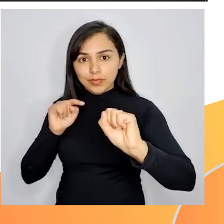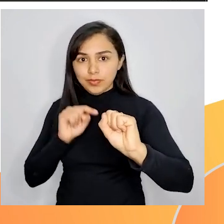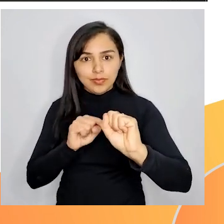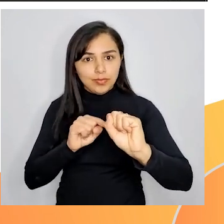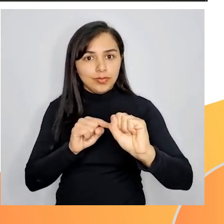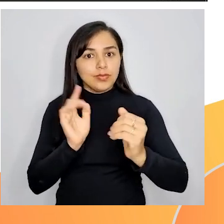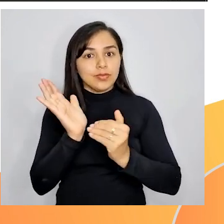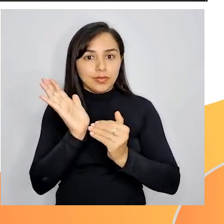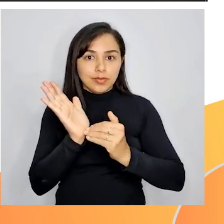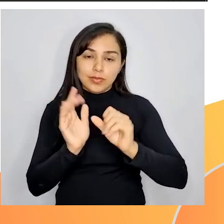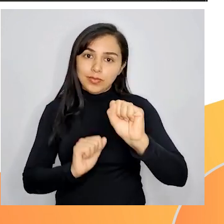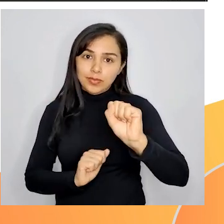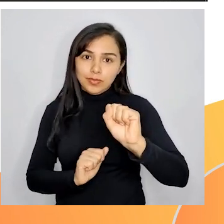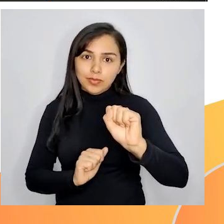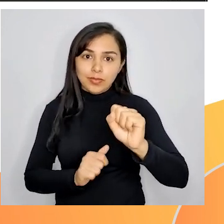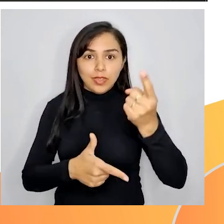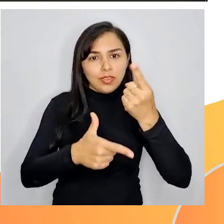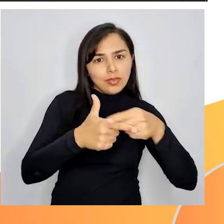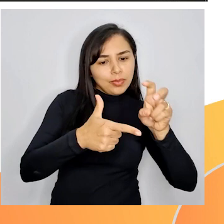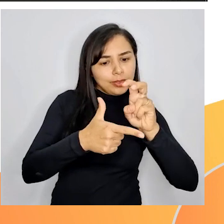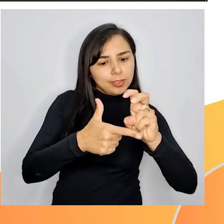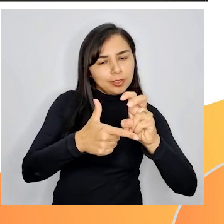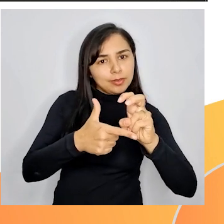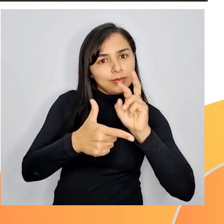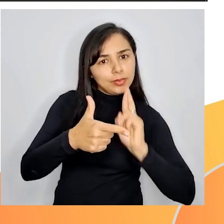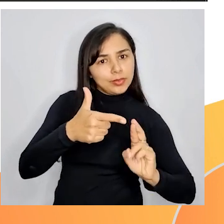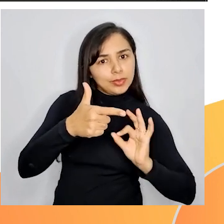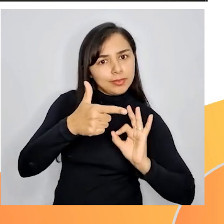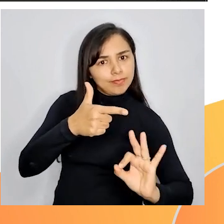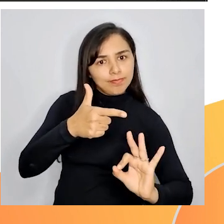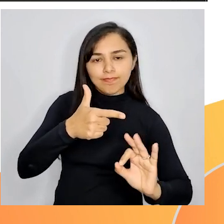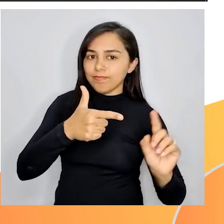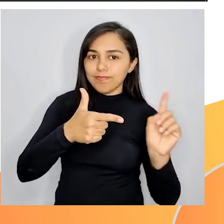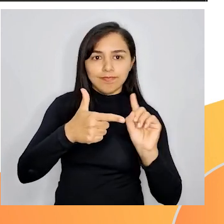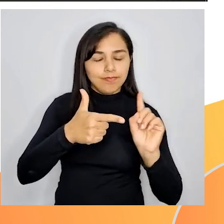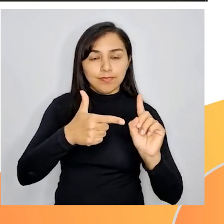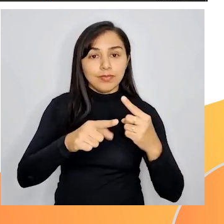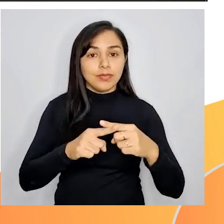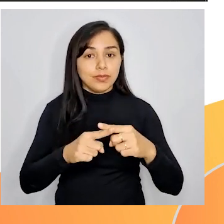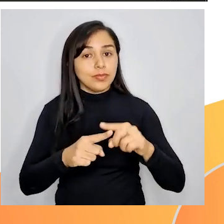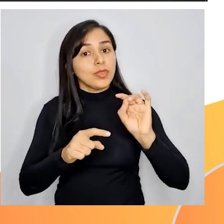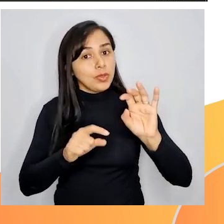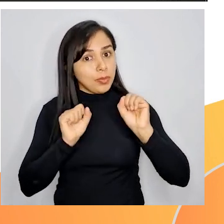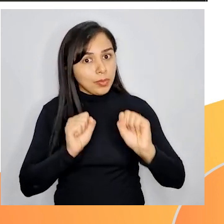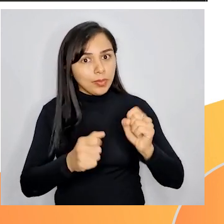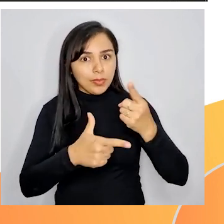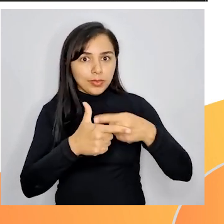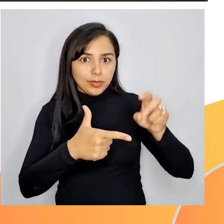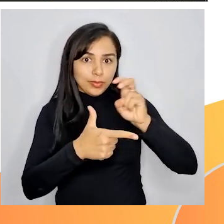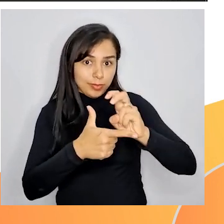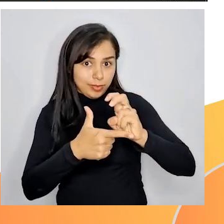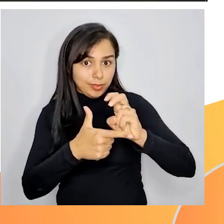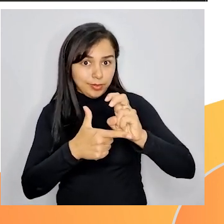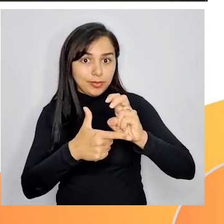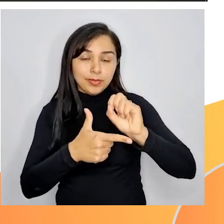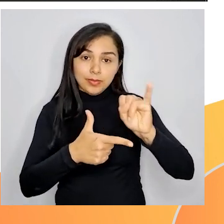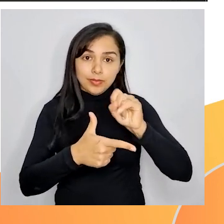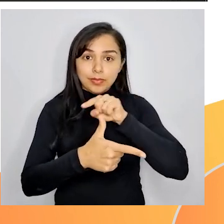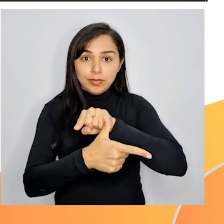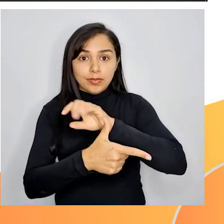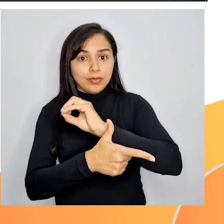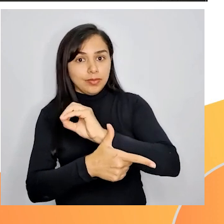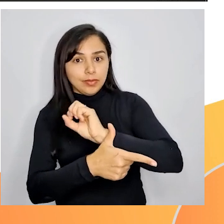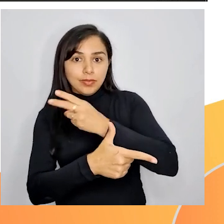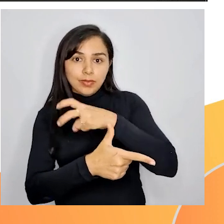8. E eu só posso dividir por 5 quando finalizar em 0 ou 5. Então, neste caso, essa divisão não